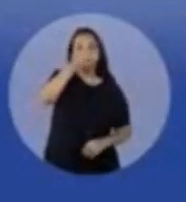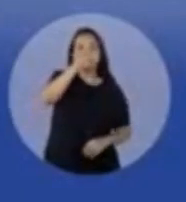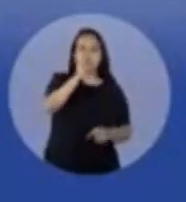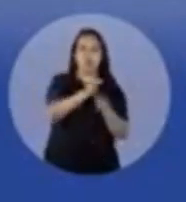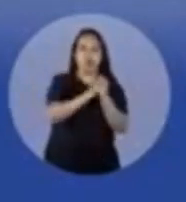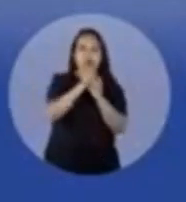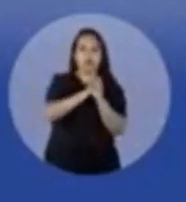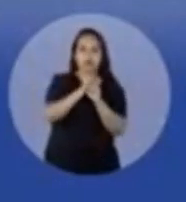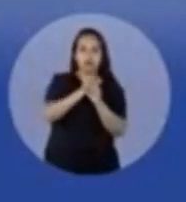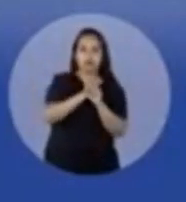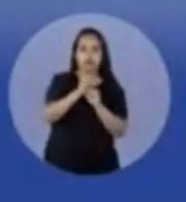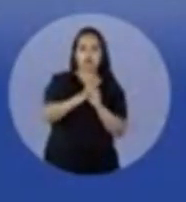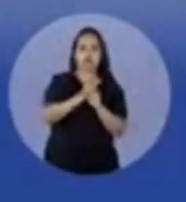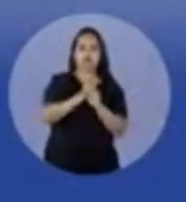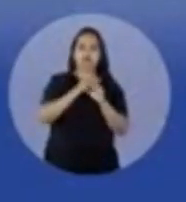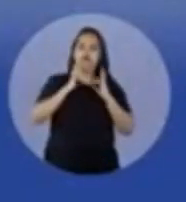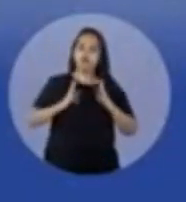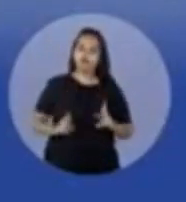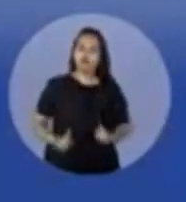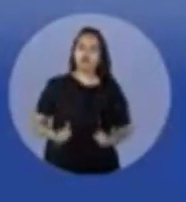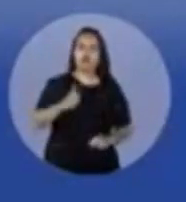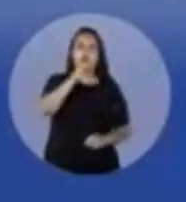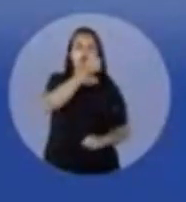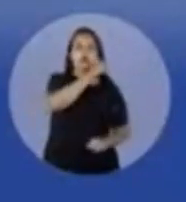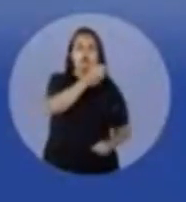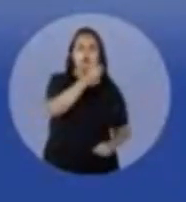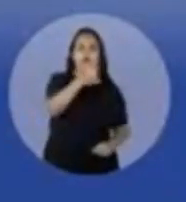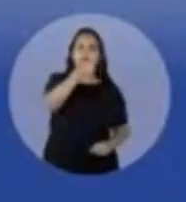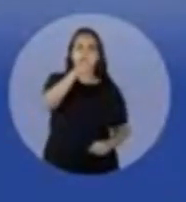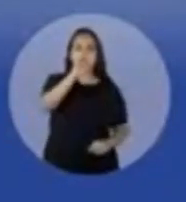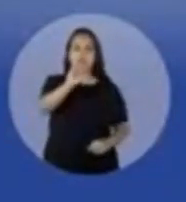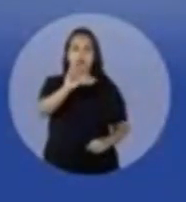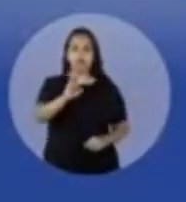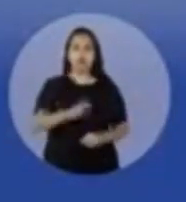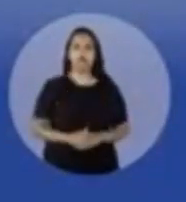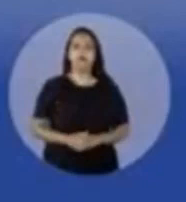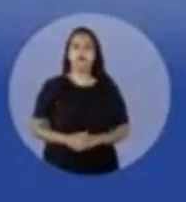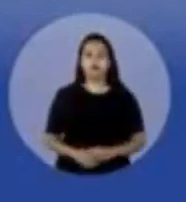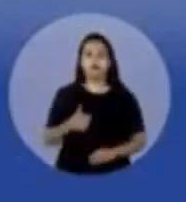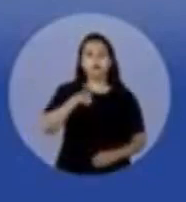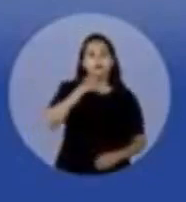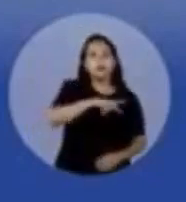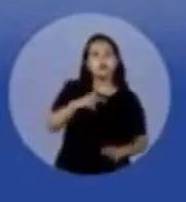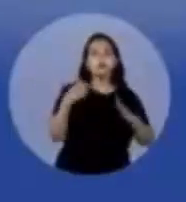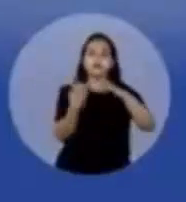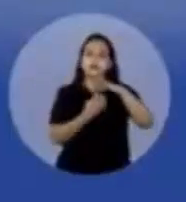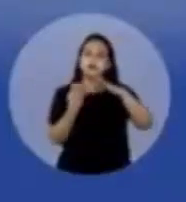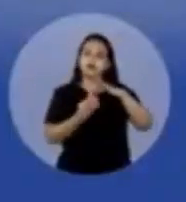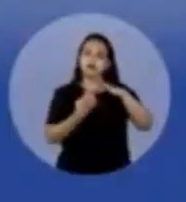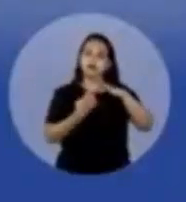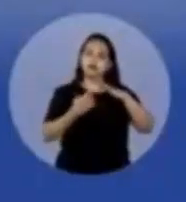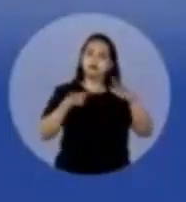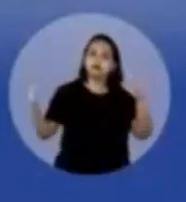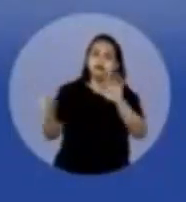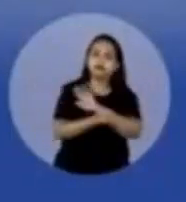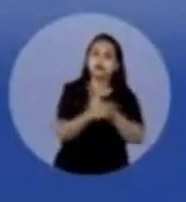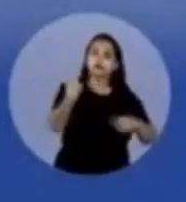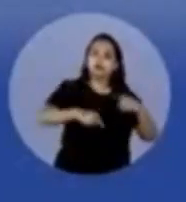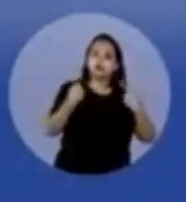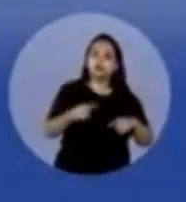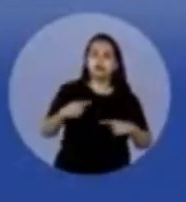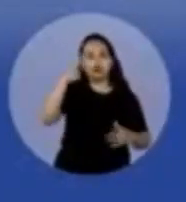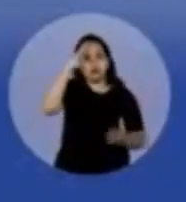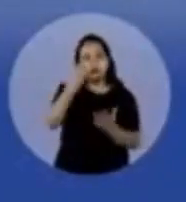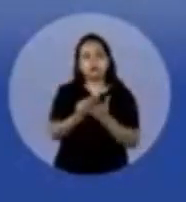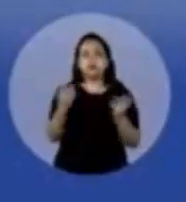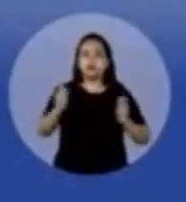anos. 10 mandatos, ficha limpa. Simão Sassim, 11,25. Sou professor e empresário. Entrei na política